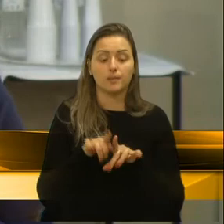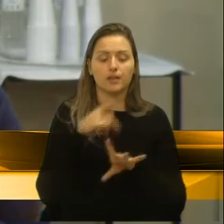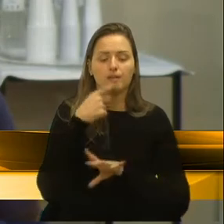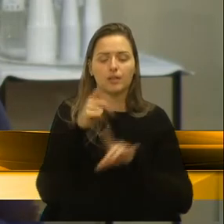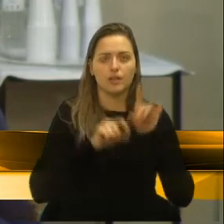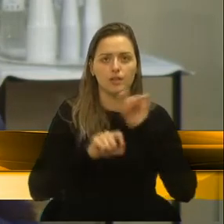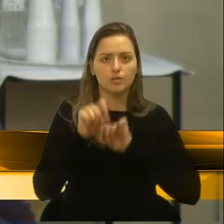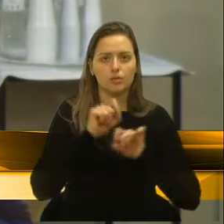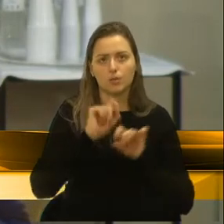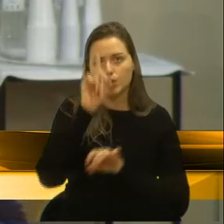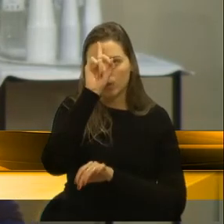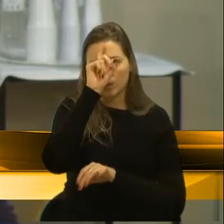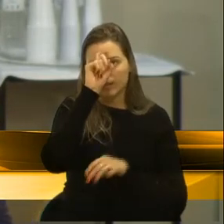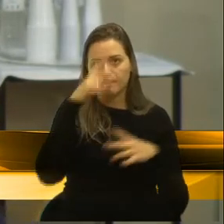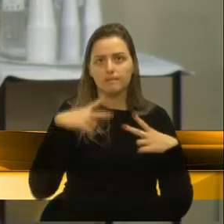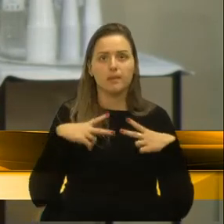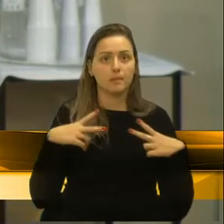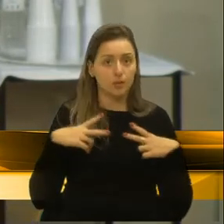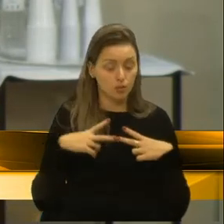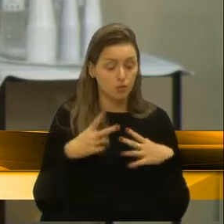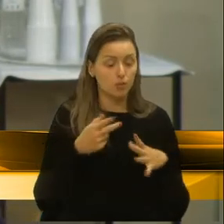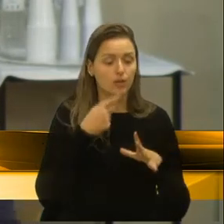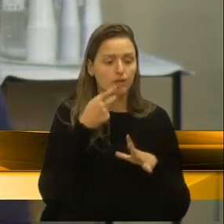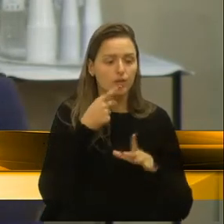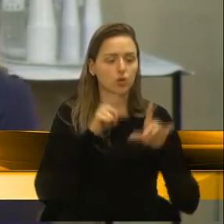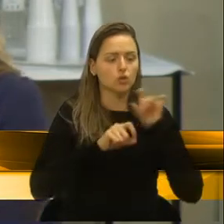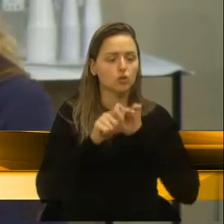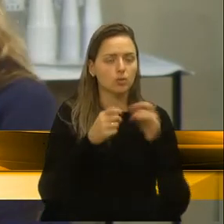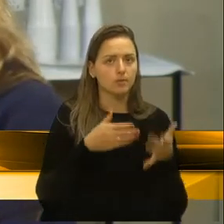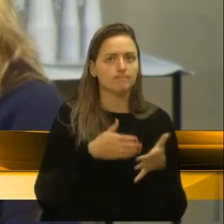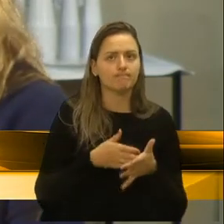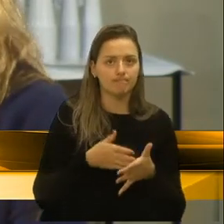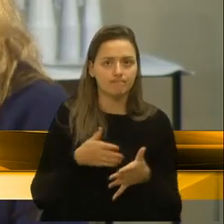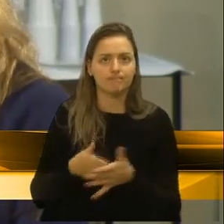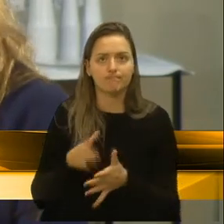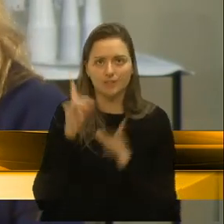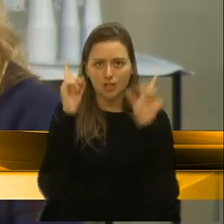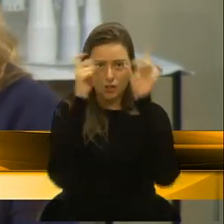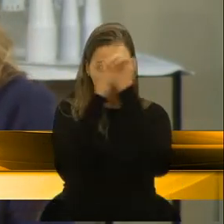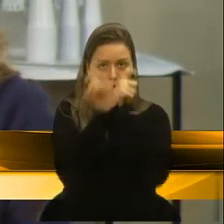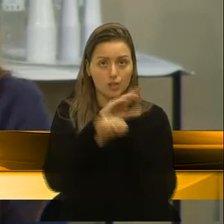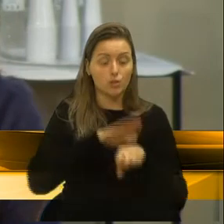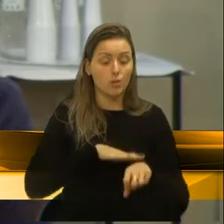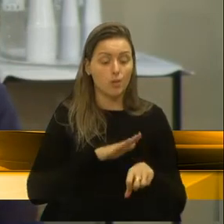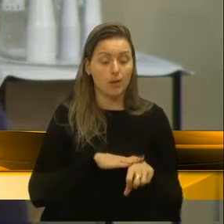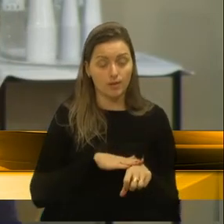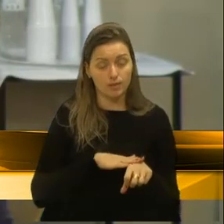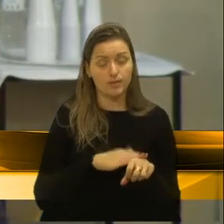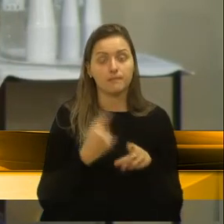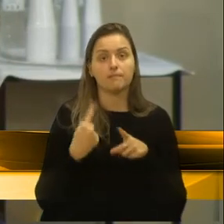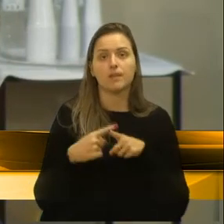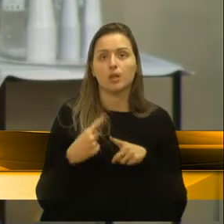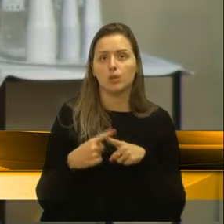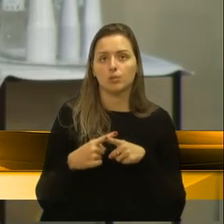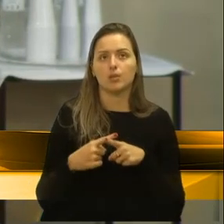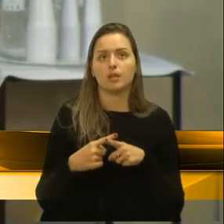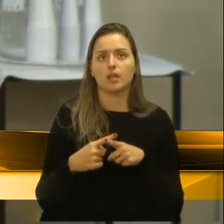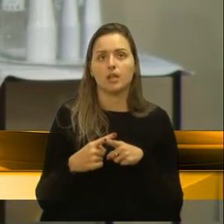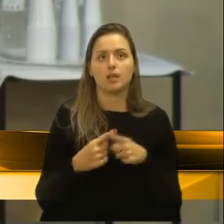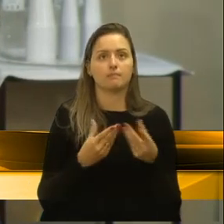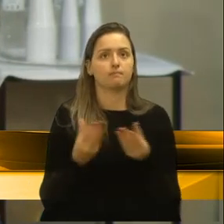questão que os hospitais privados trouxeram, das dificuldades que eles estão passando, porque esse fluxo,